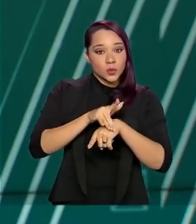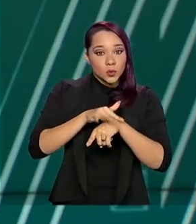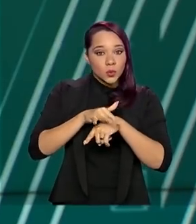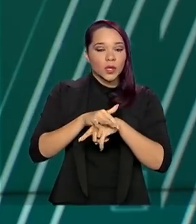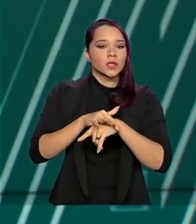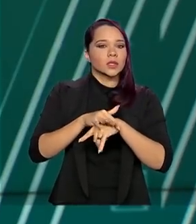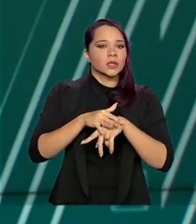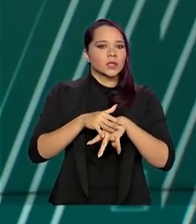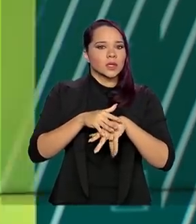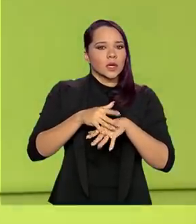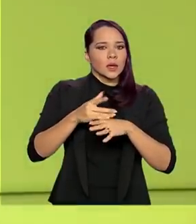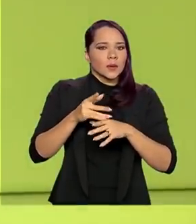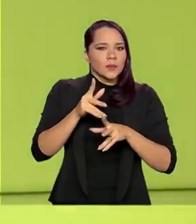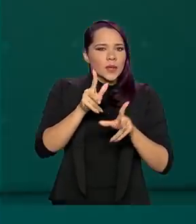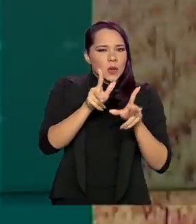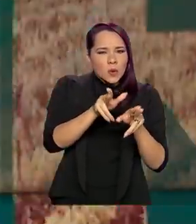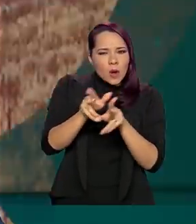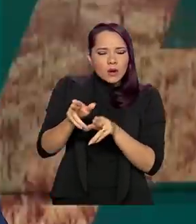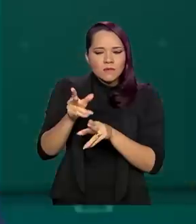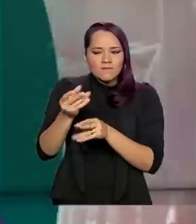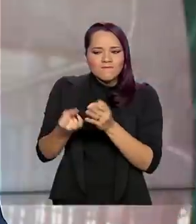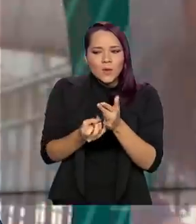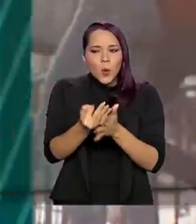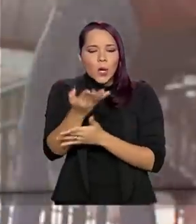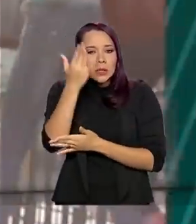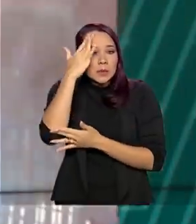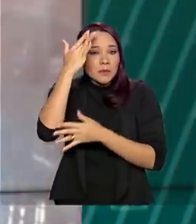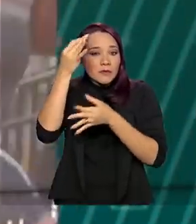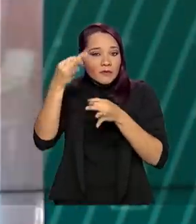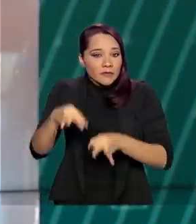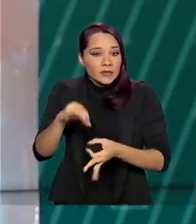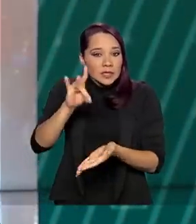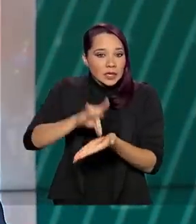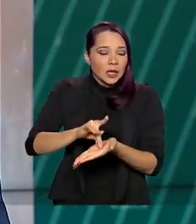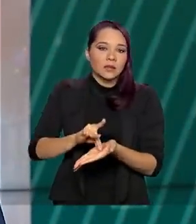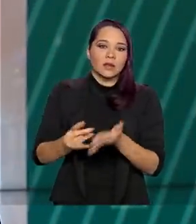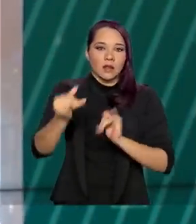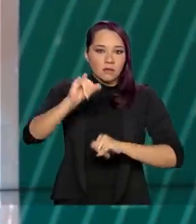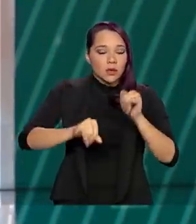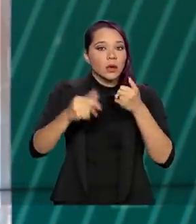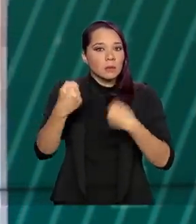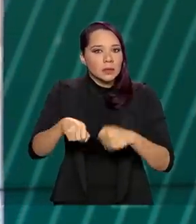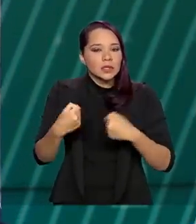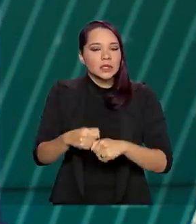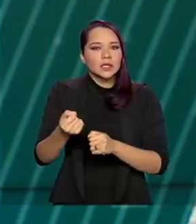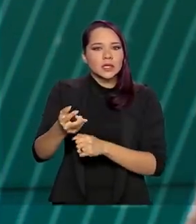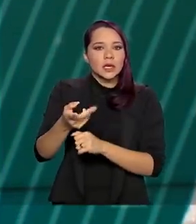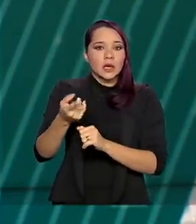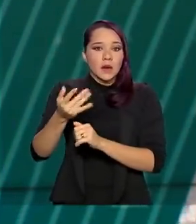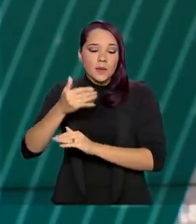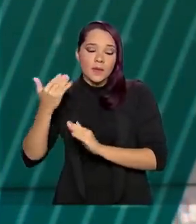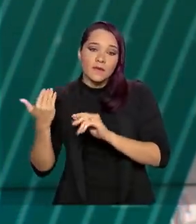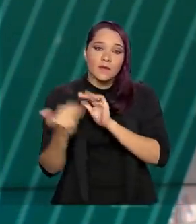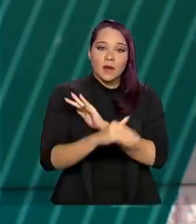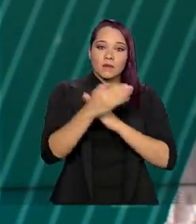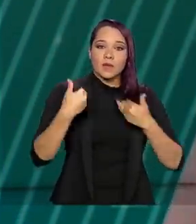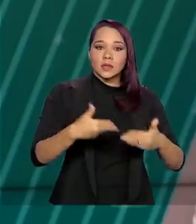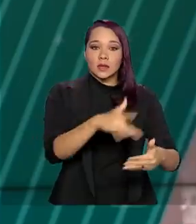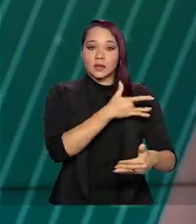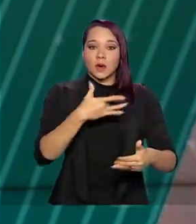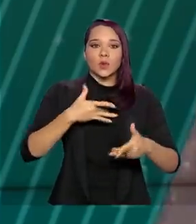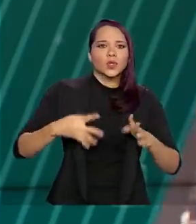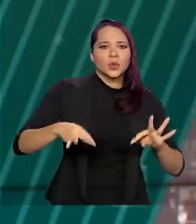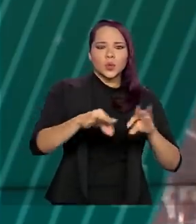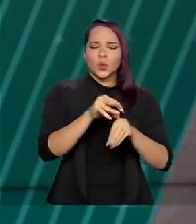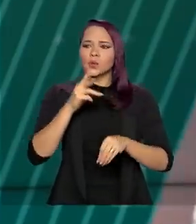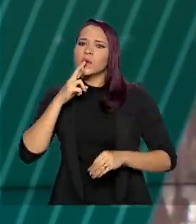doença fique o mais próximo da realidade, os laboratórios agora são obrigados a repassar ao Ministério da Saúde todos